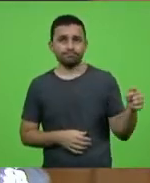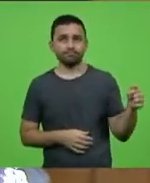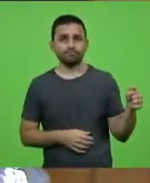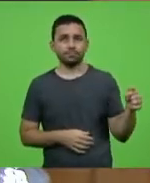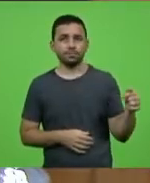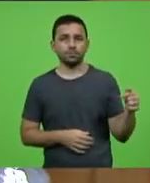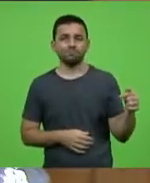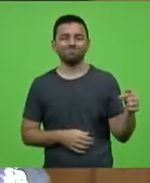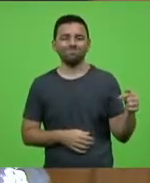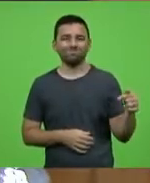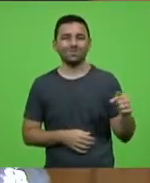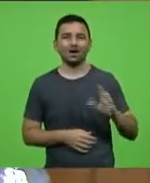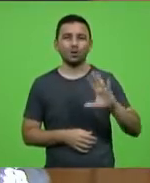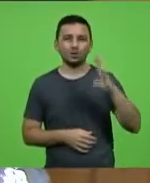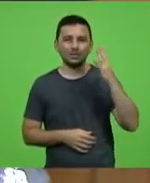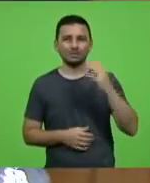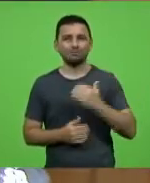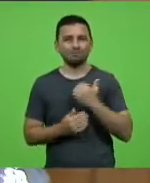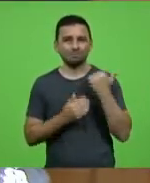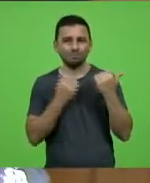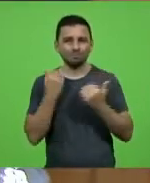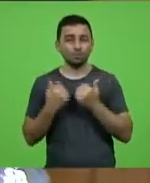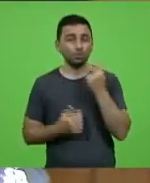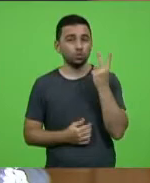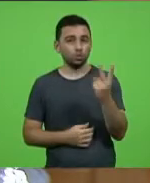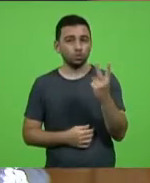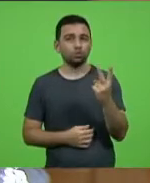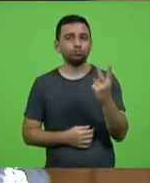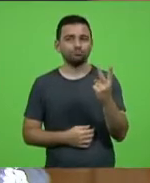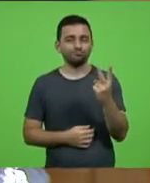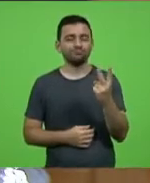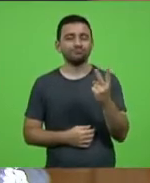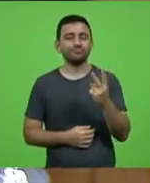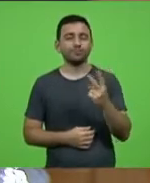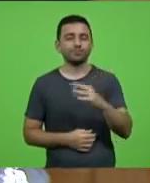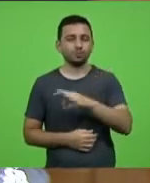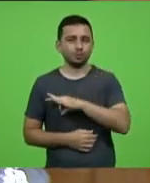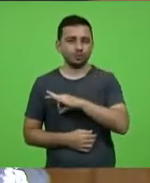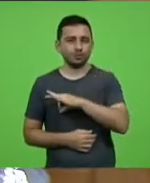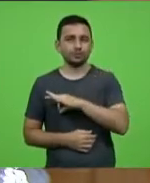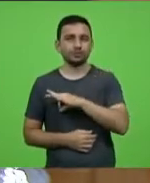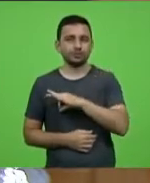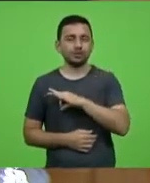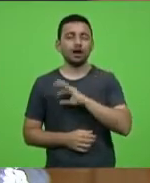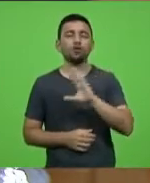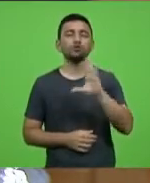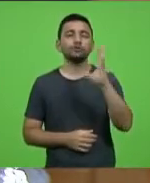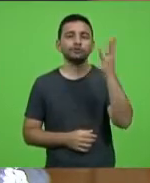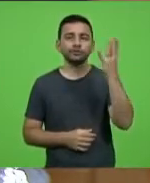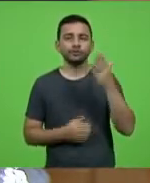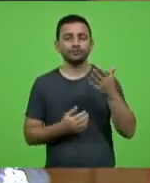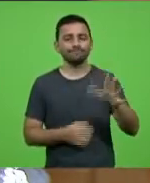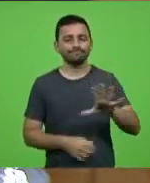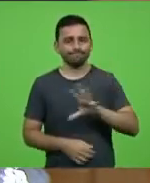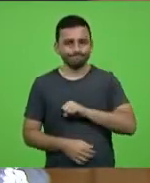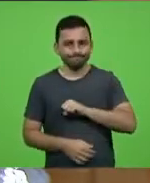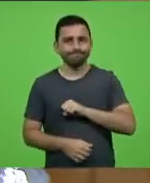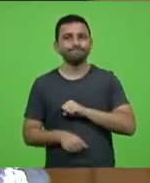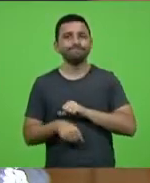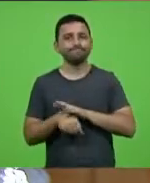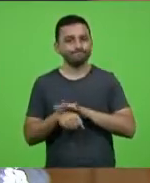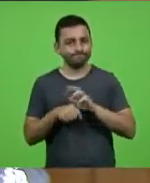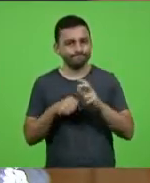perdemos dois colegas policiais civis para o COVID. a policial